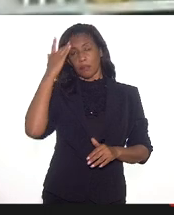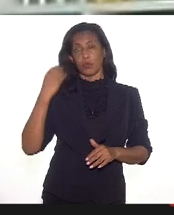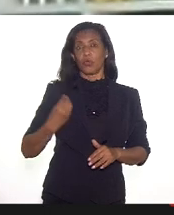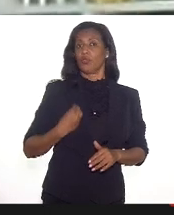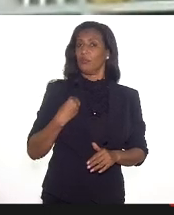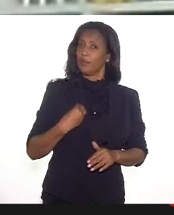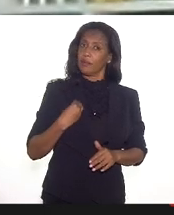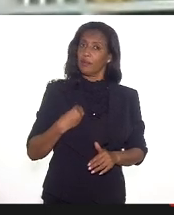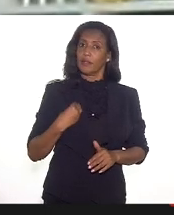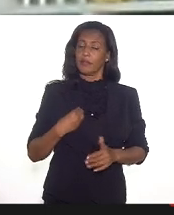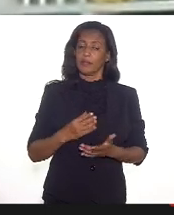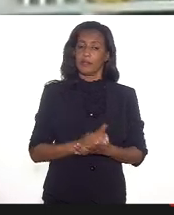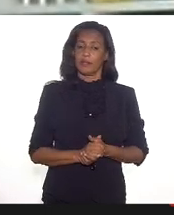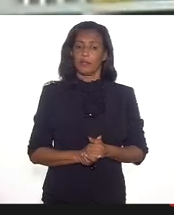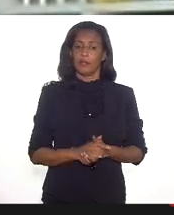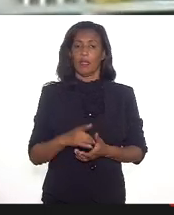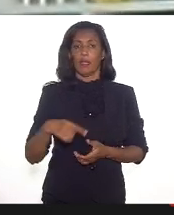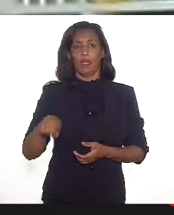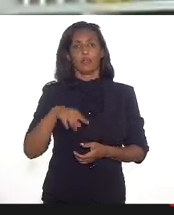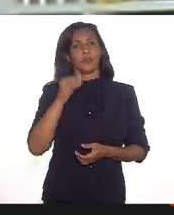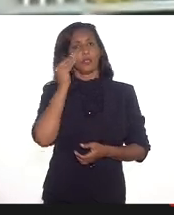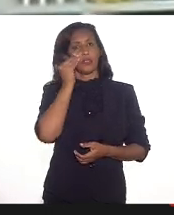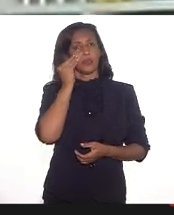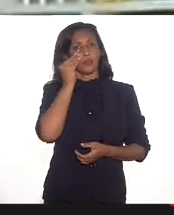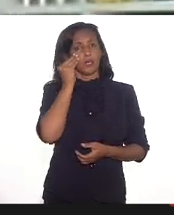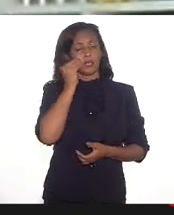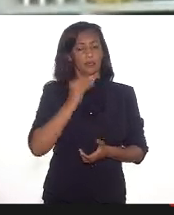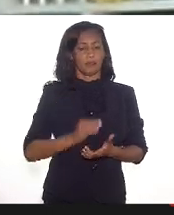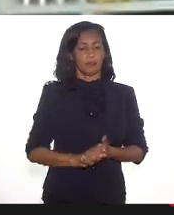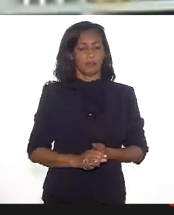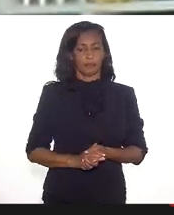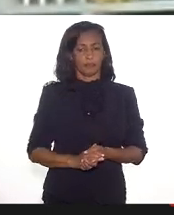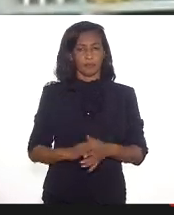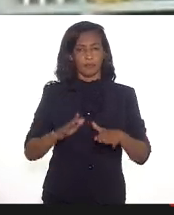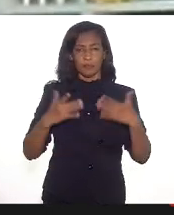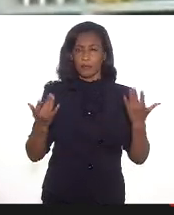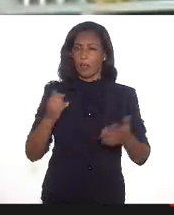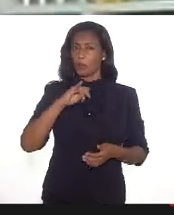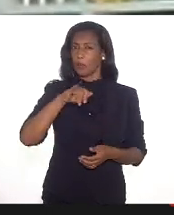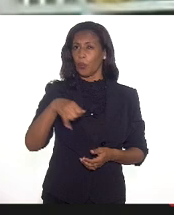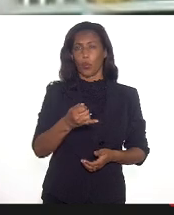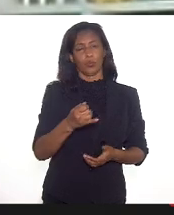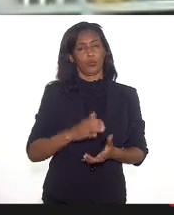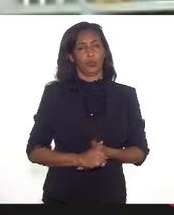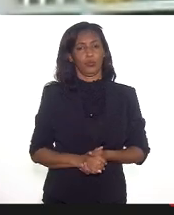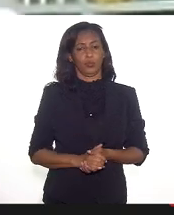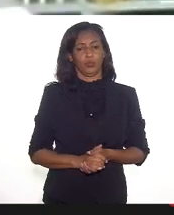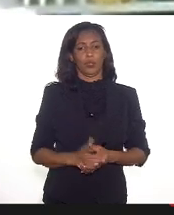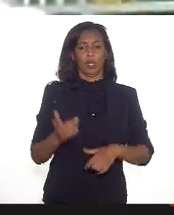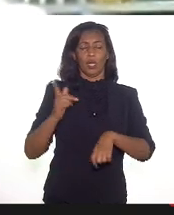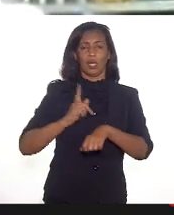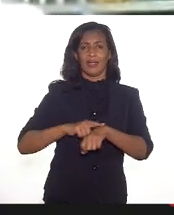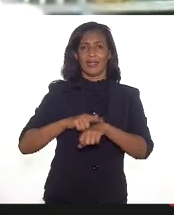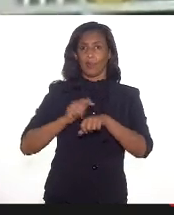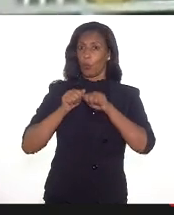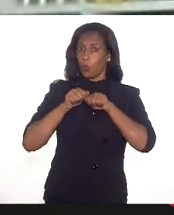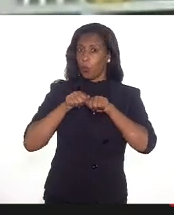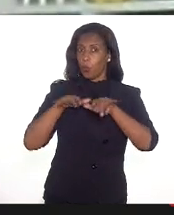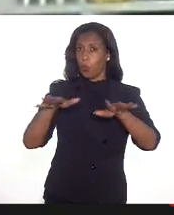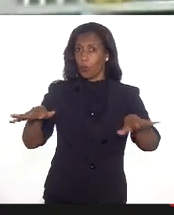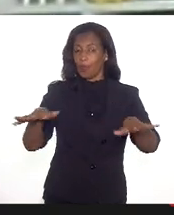vivenciando essas experiências. então é muito oportuno e em tempos de pandemia